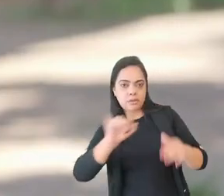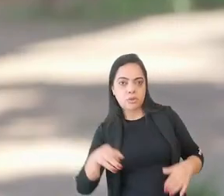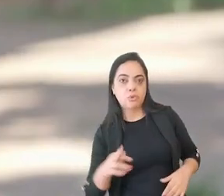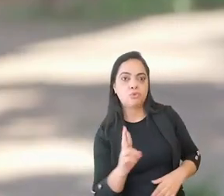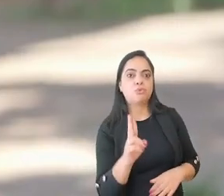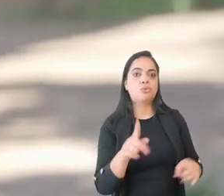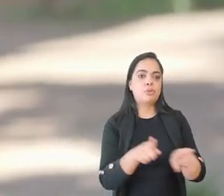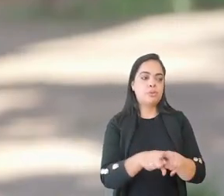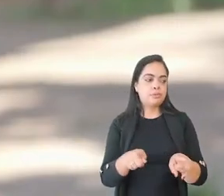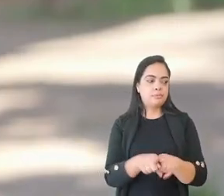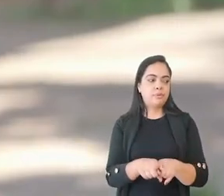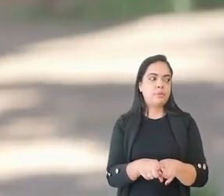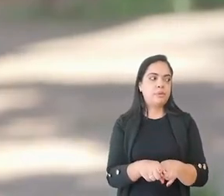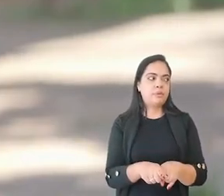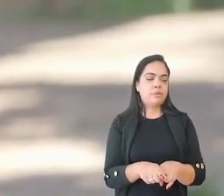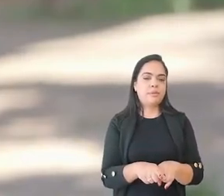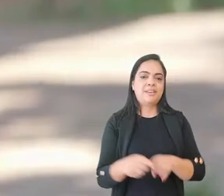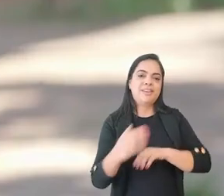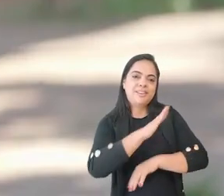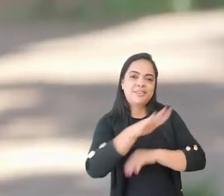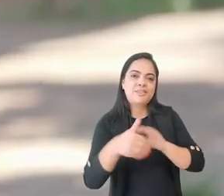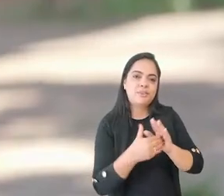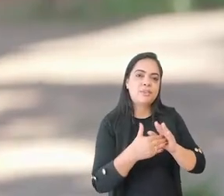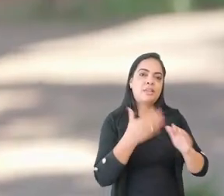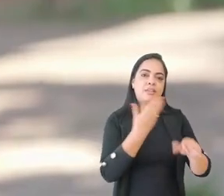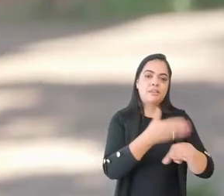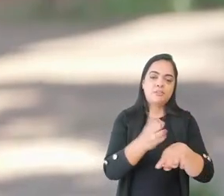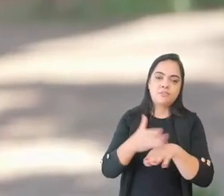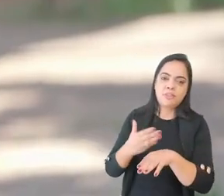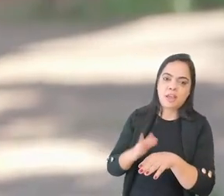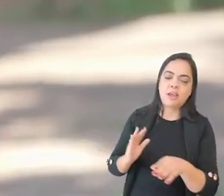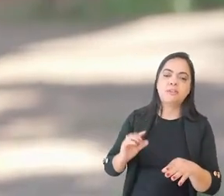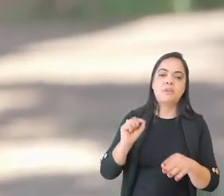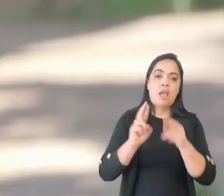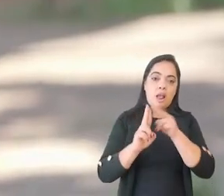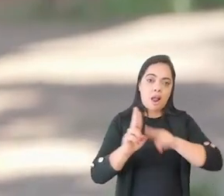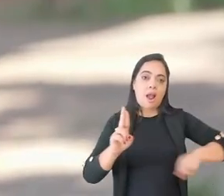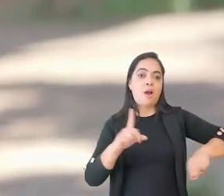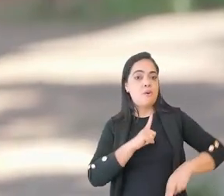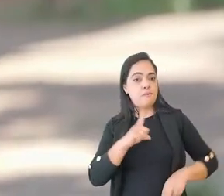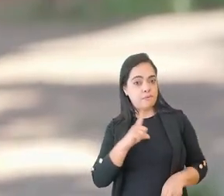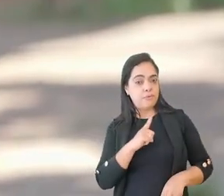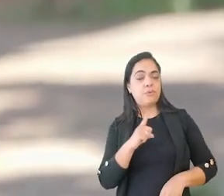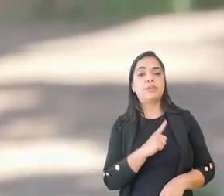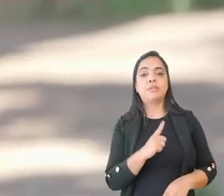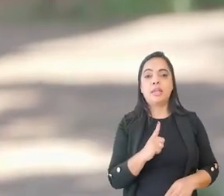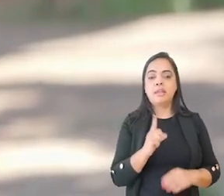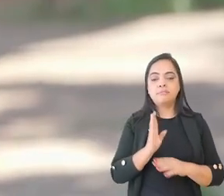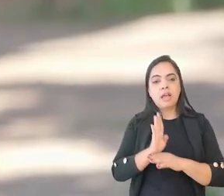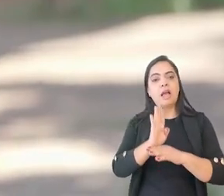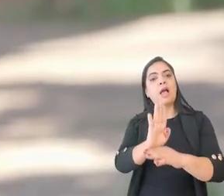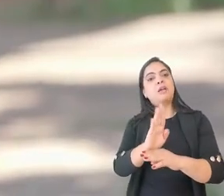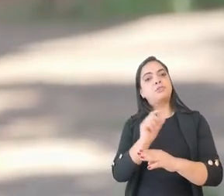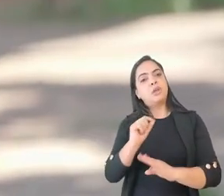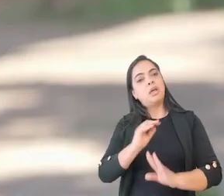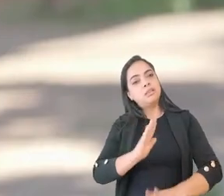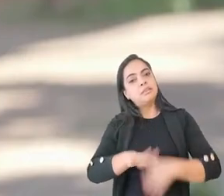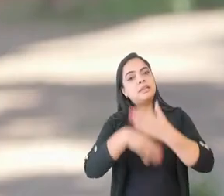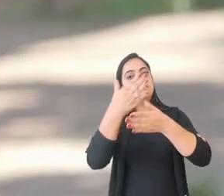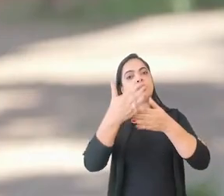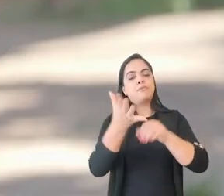júnior, por exemplo, e todas essas atividades que a UFA oferece para o aluno vão ajudar a